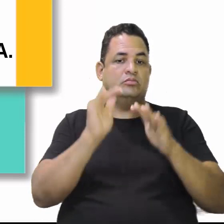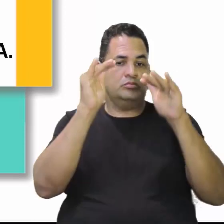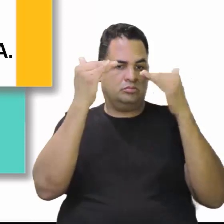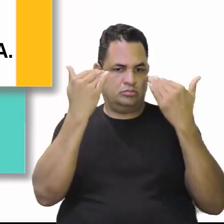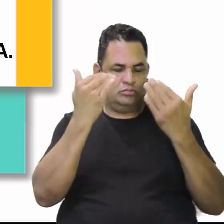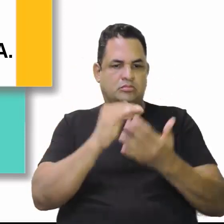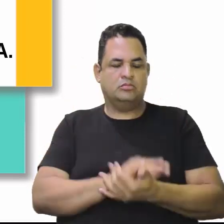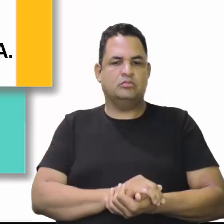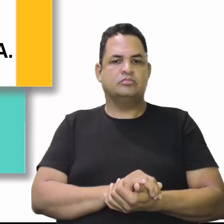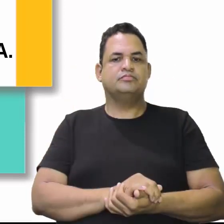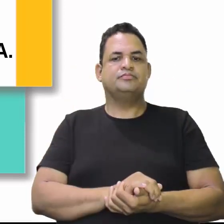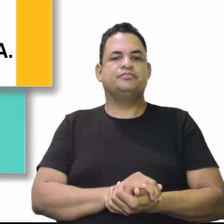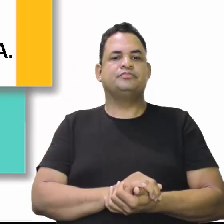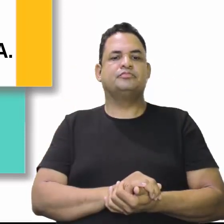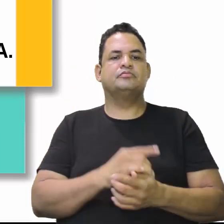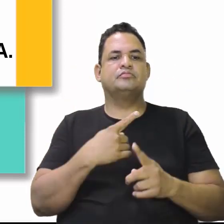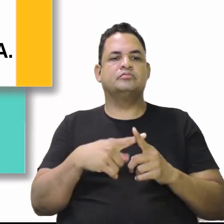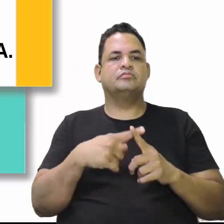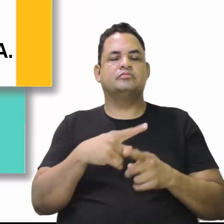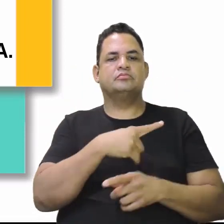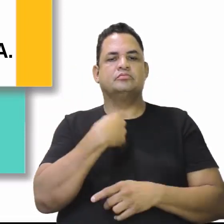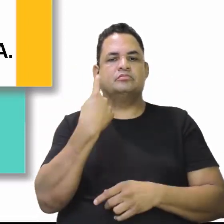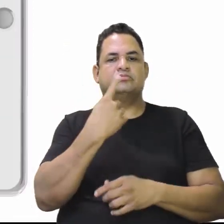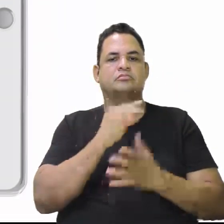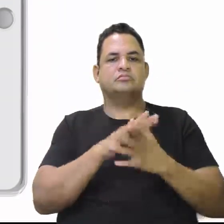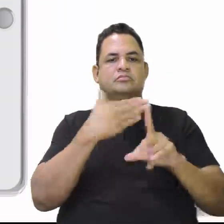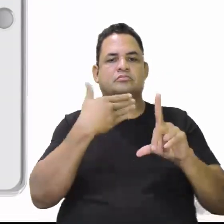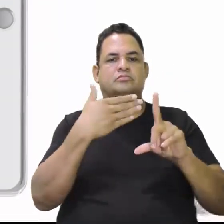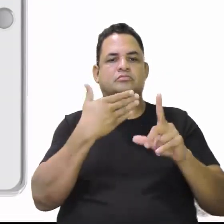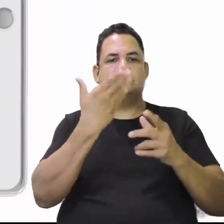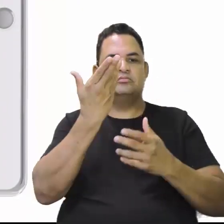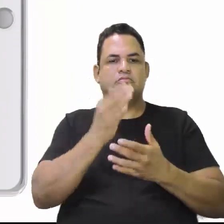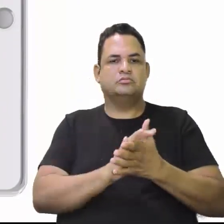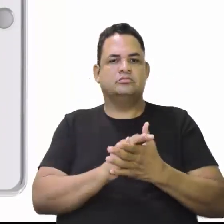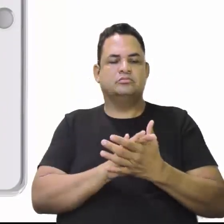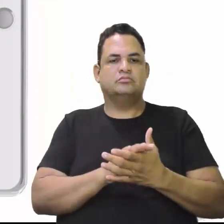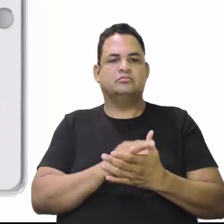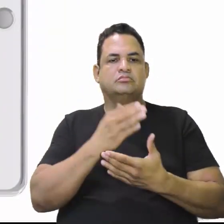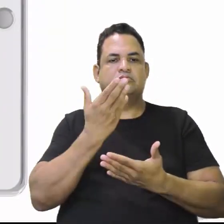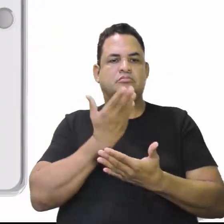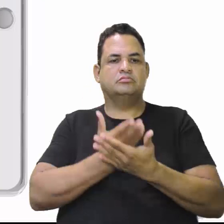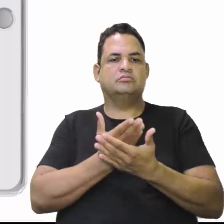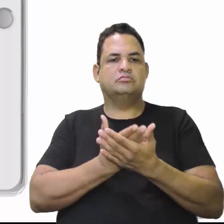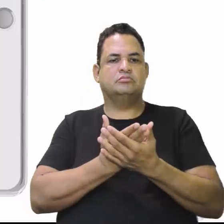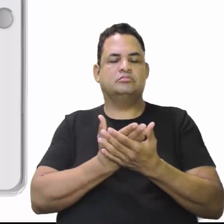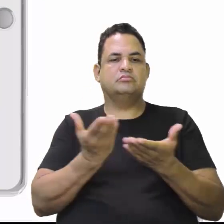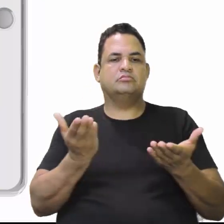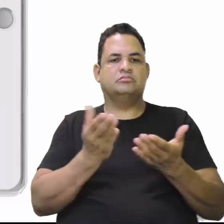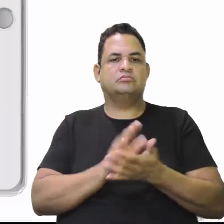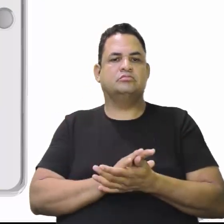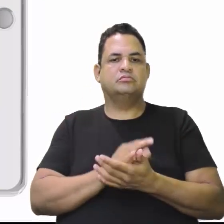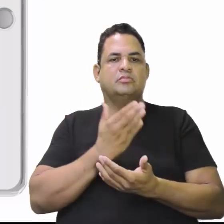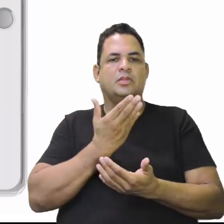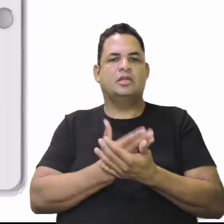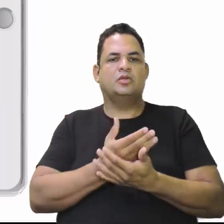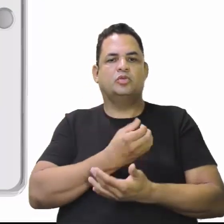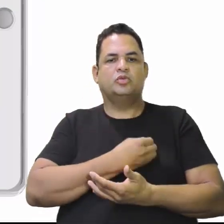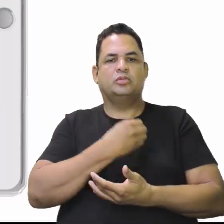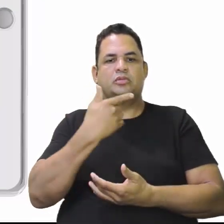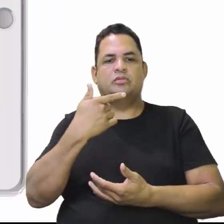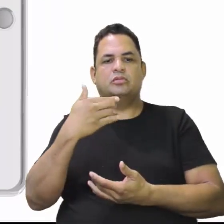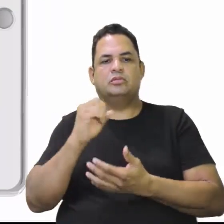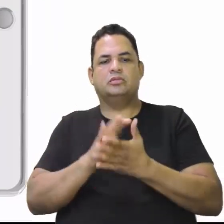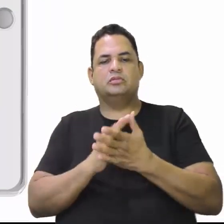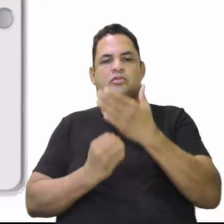ligado, fique ligado que nós temos aí os slides para trabalhar com vocês, porque na aula 20, nós